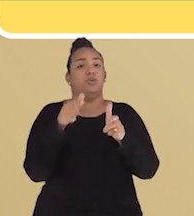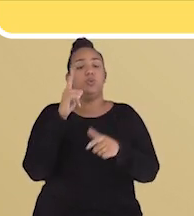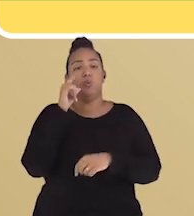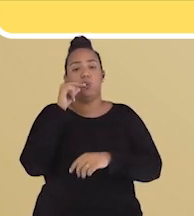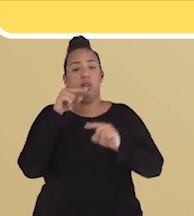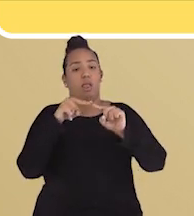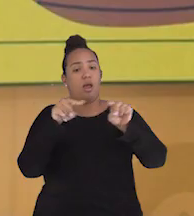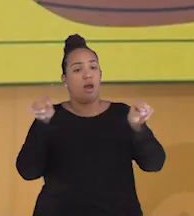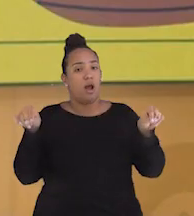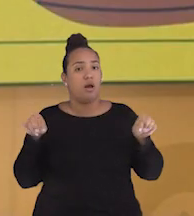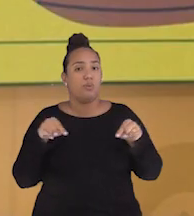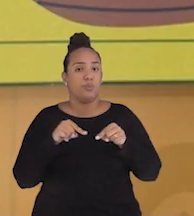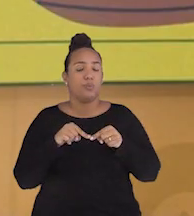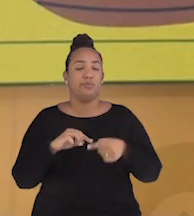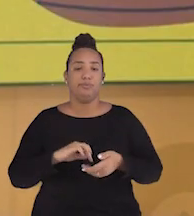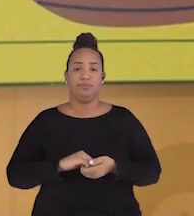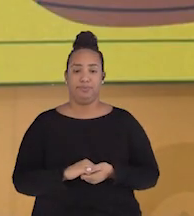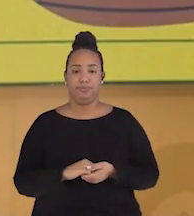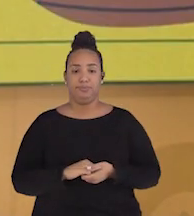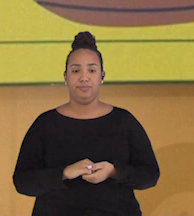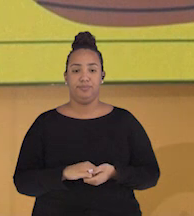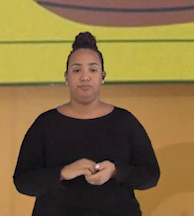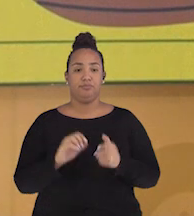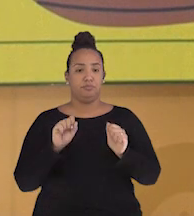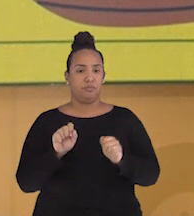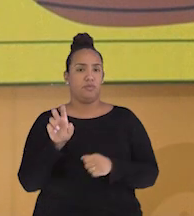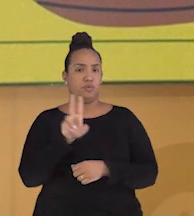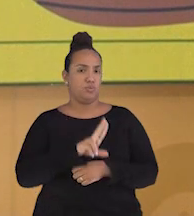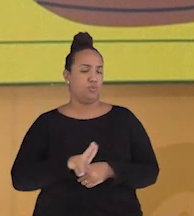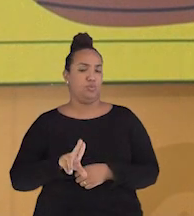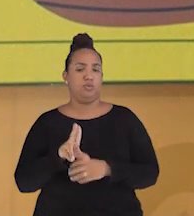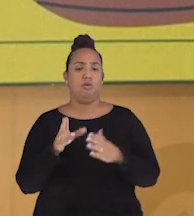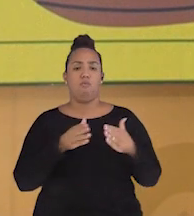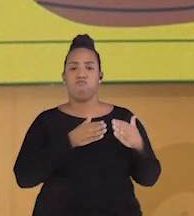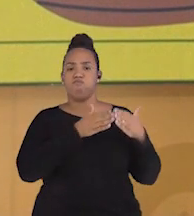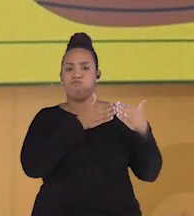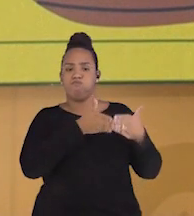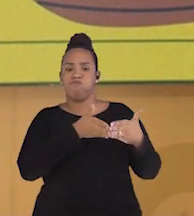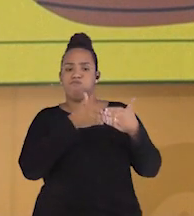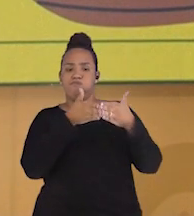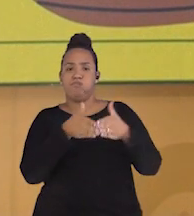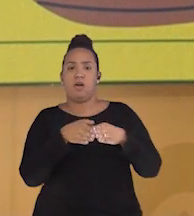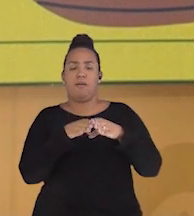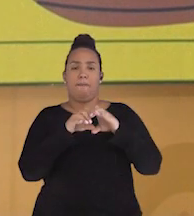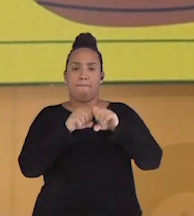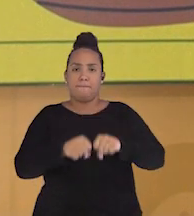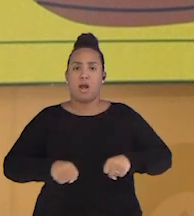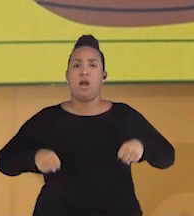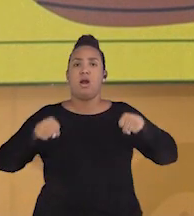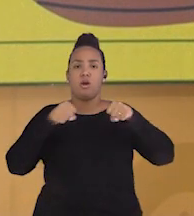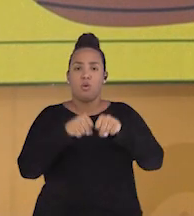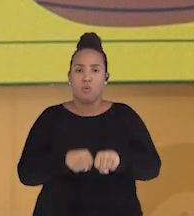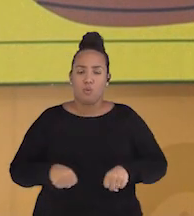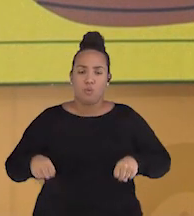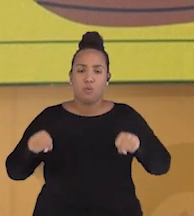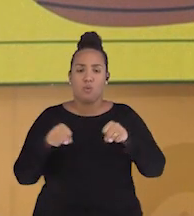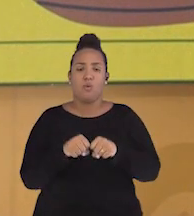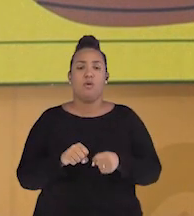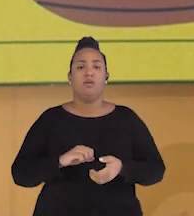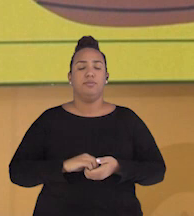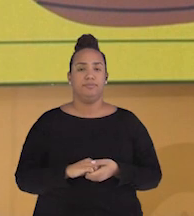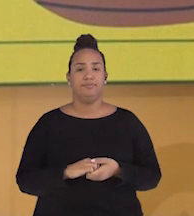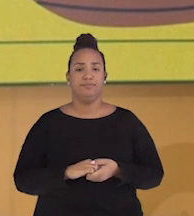lagos. E aí, podem-se usar barcos, canoas, navios, jet-skis.